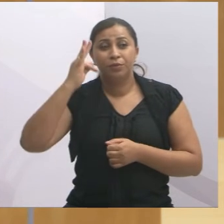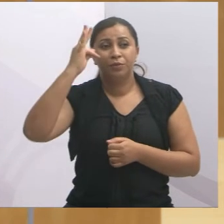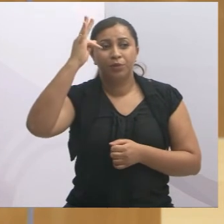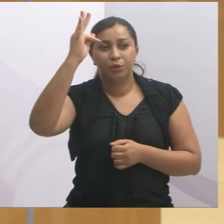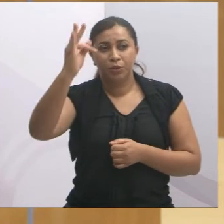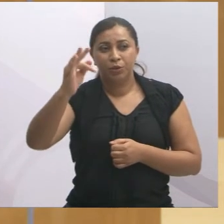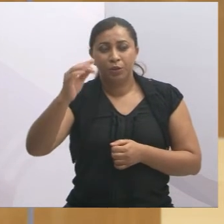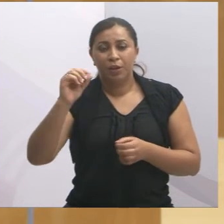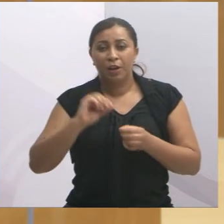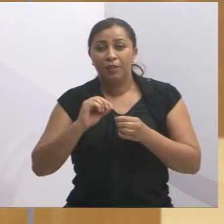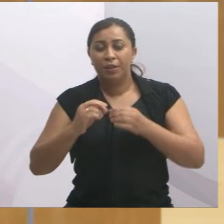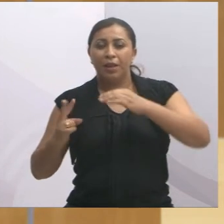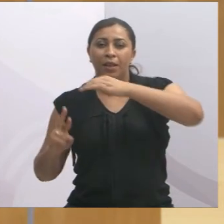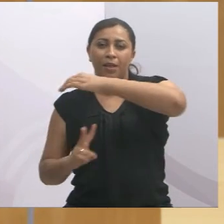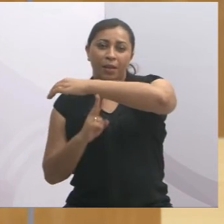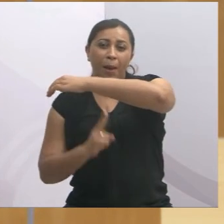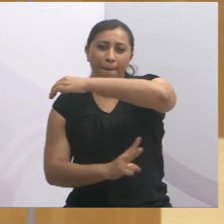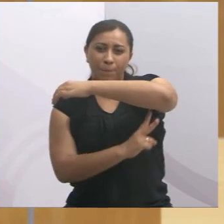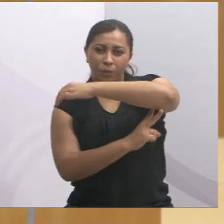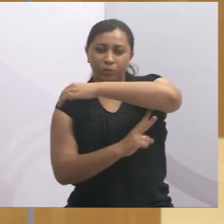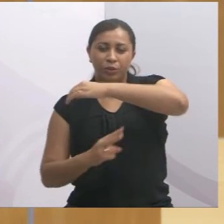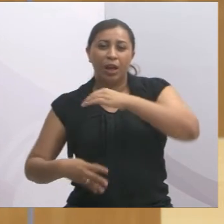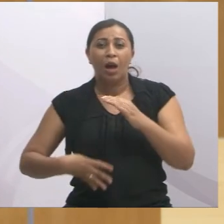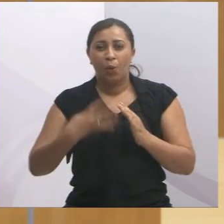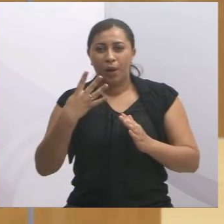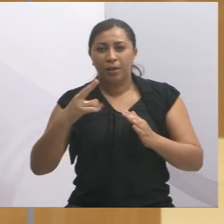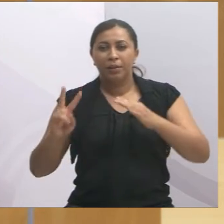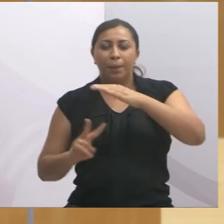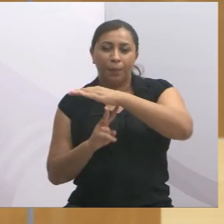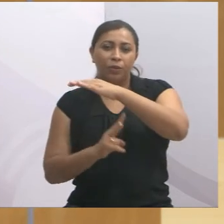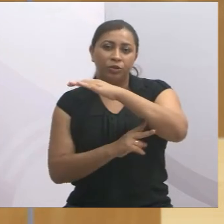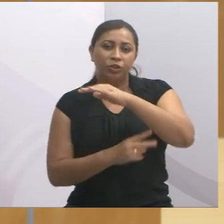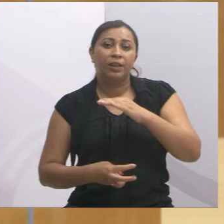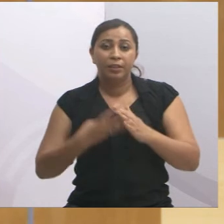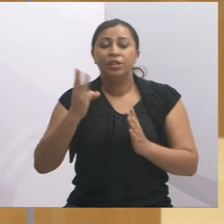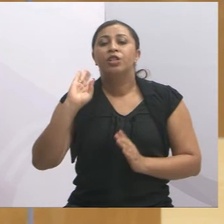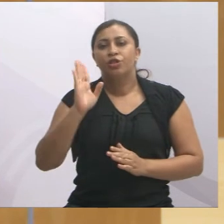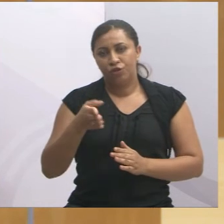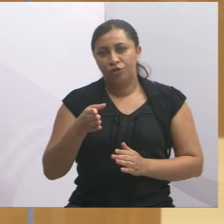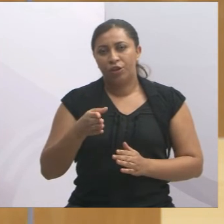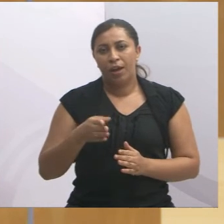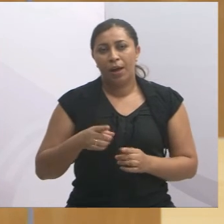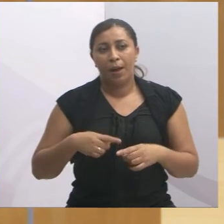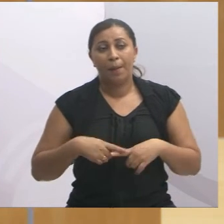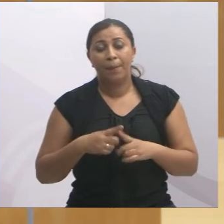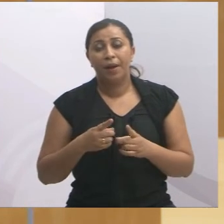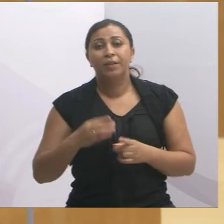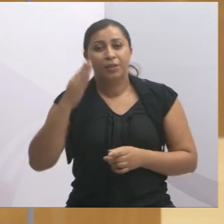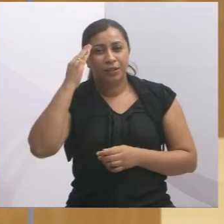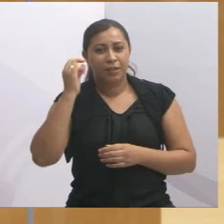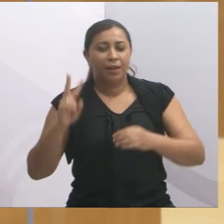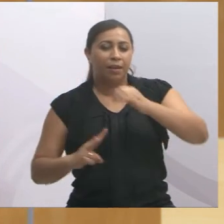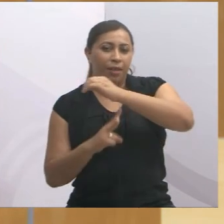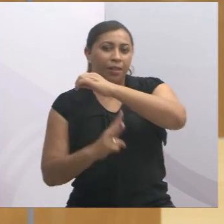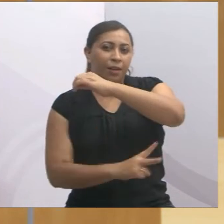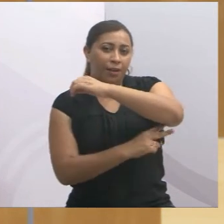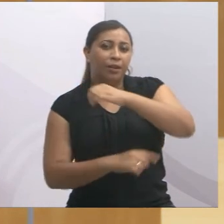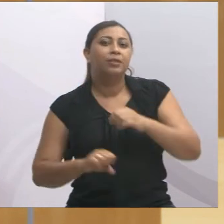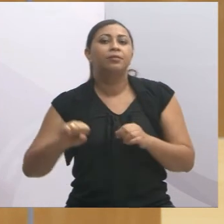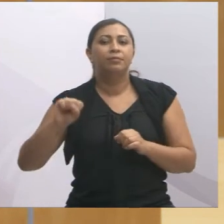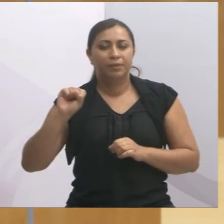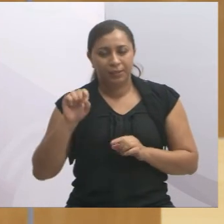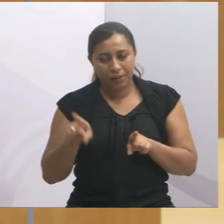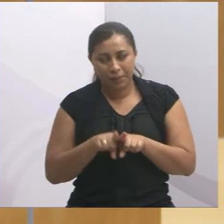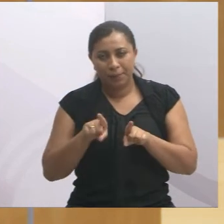sair ali a quarta ponte da nossa cidade de Jacareí, se Deus quiser a terceira, está aí, e eu tenho certeza que a quarta ponte também vai